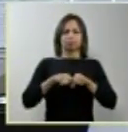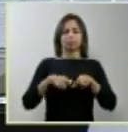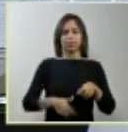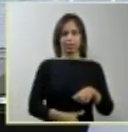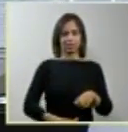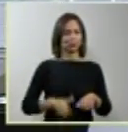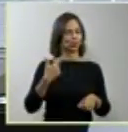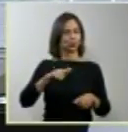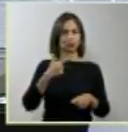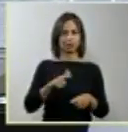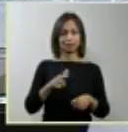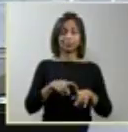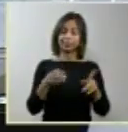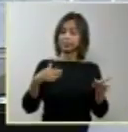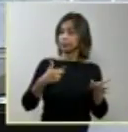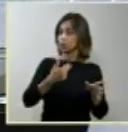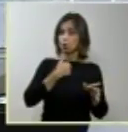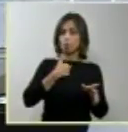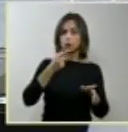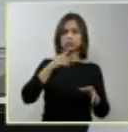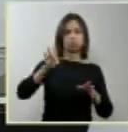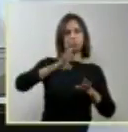fazer chutes.